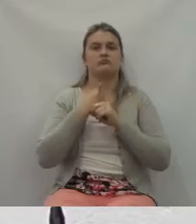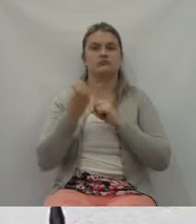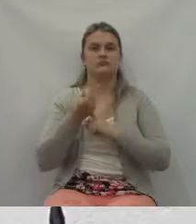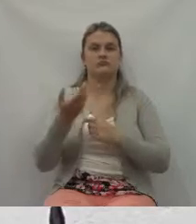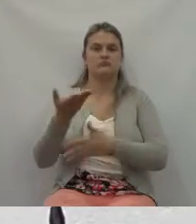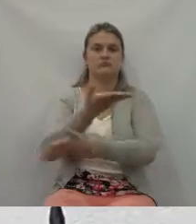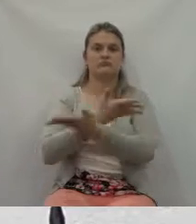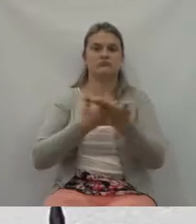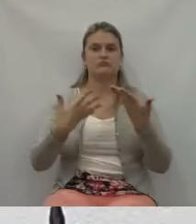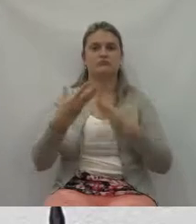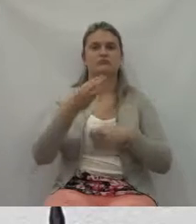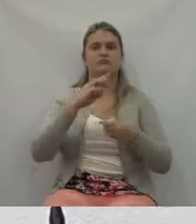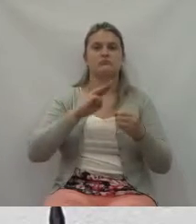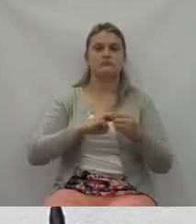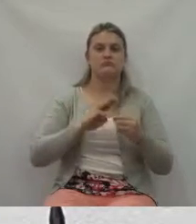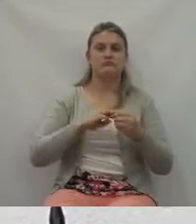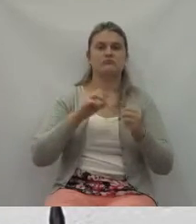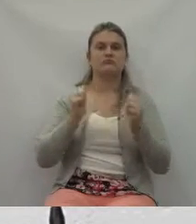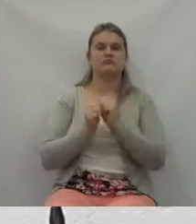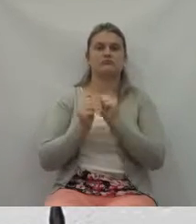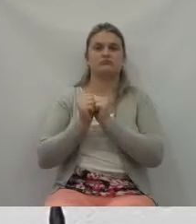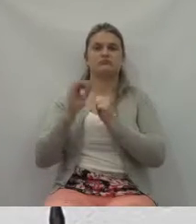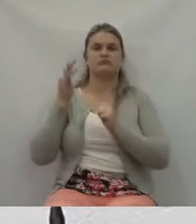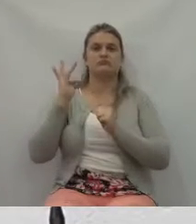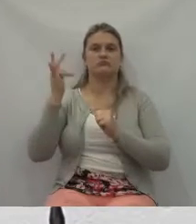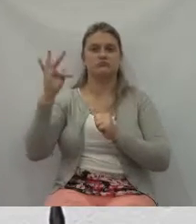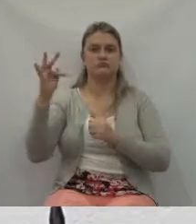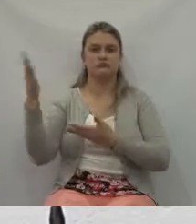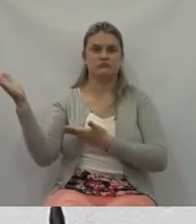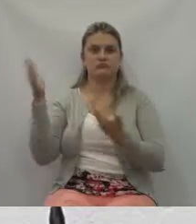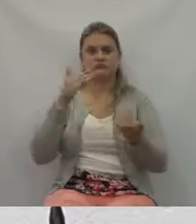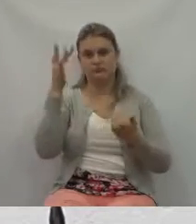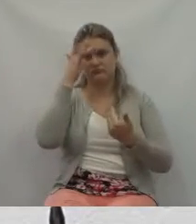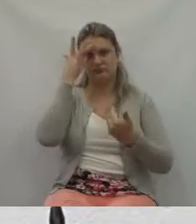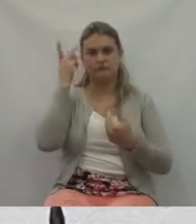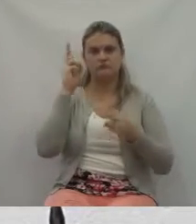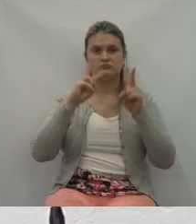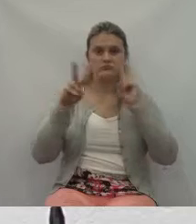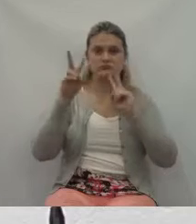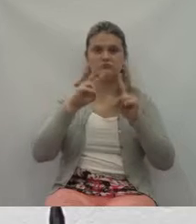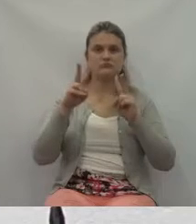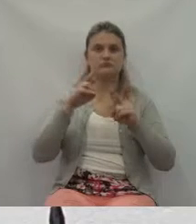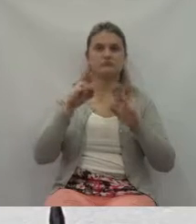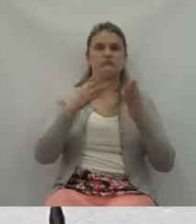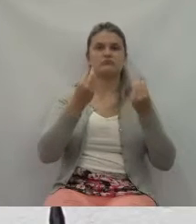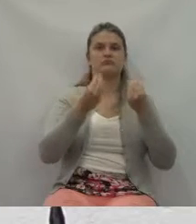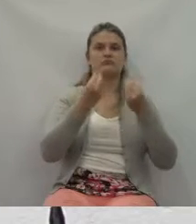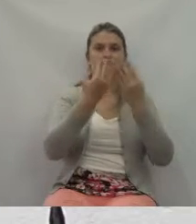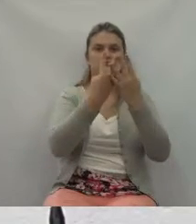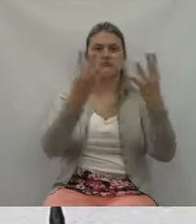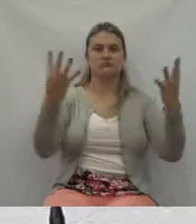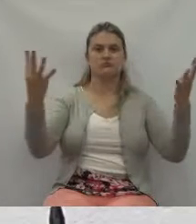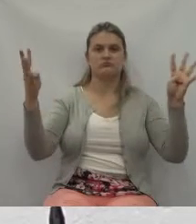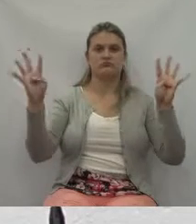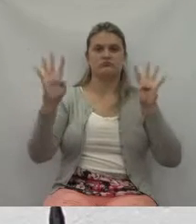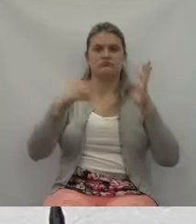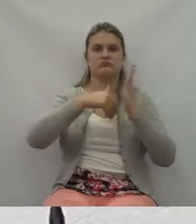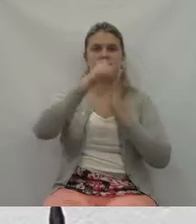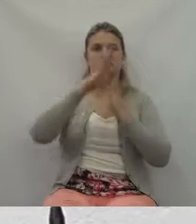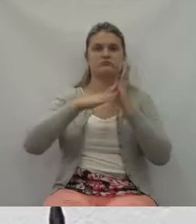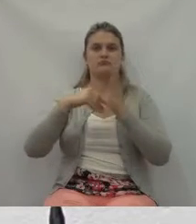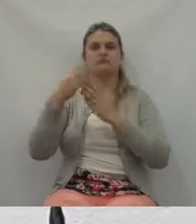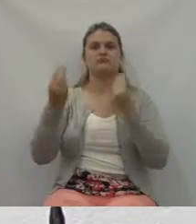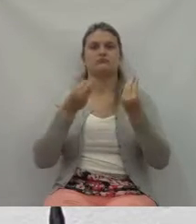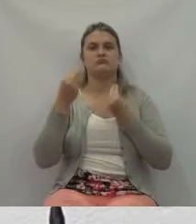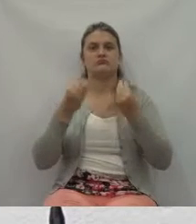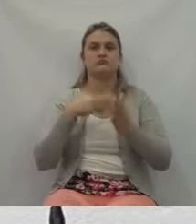faculdades, levou um pessoal lá para ver a questão das paredes, da tinta, como pintar, enfim, e se